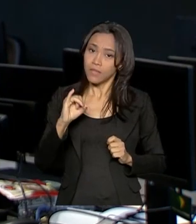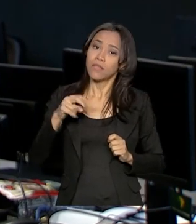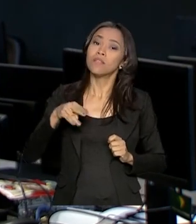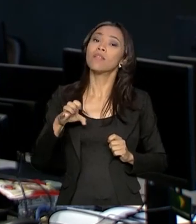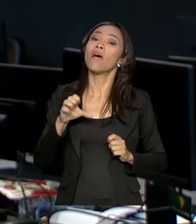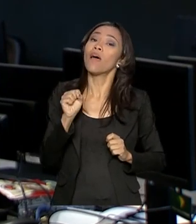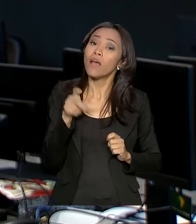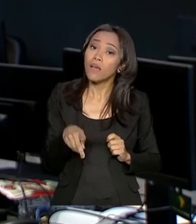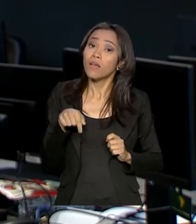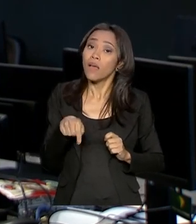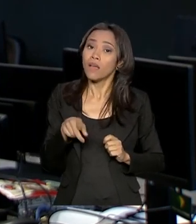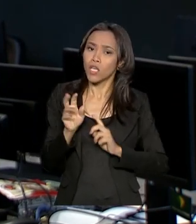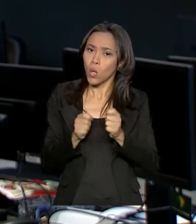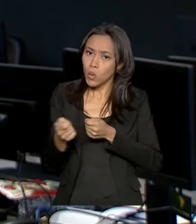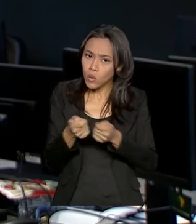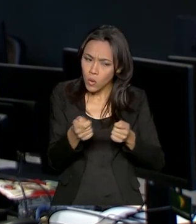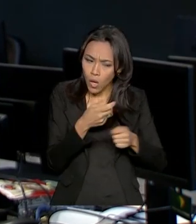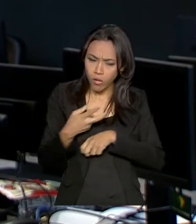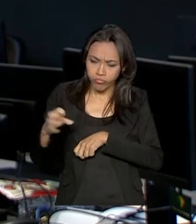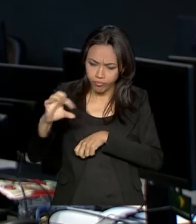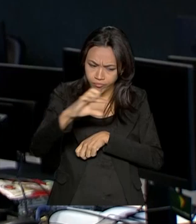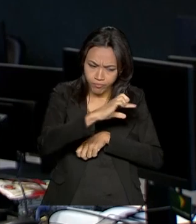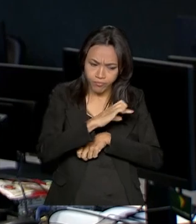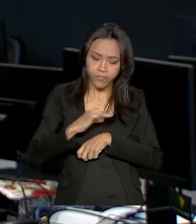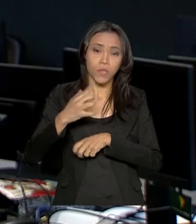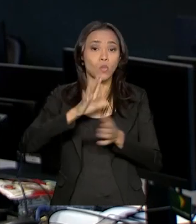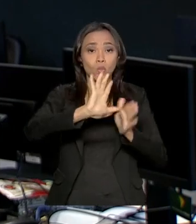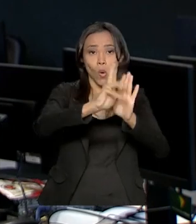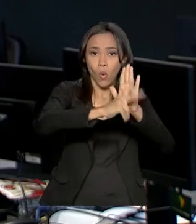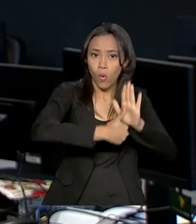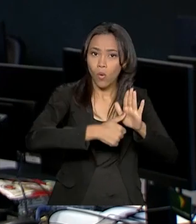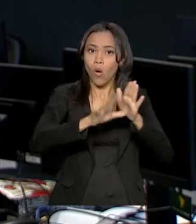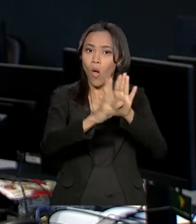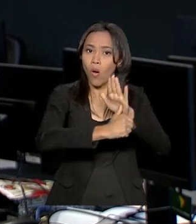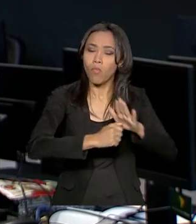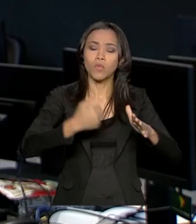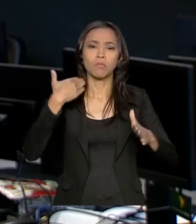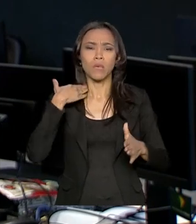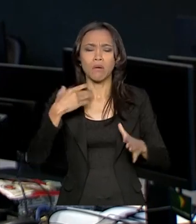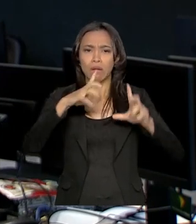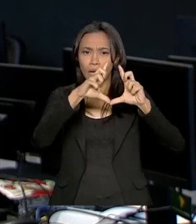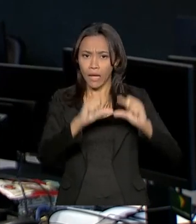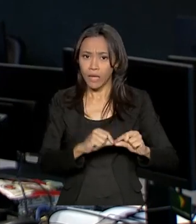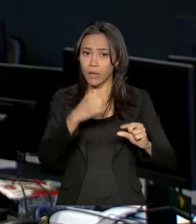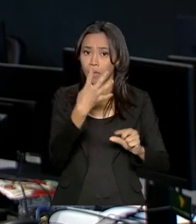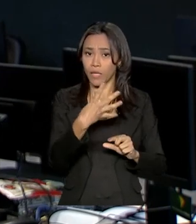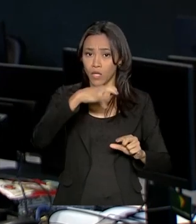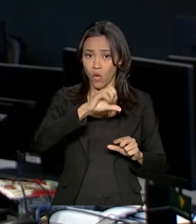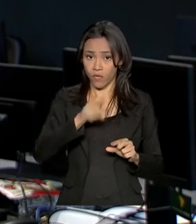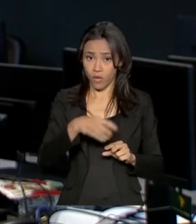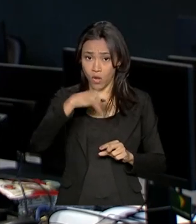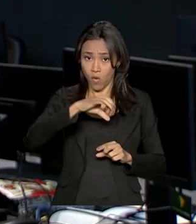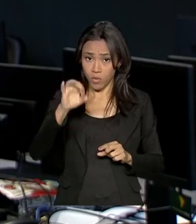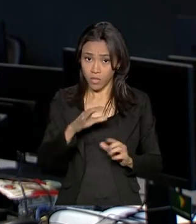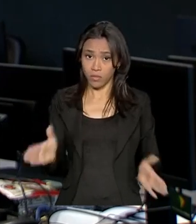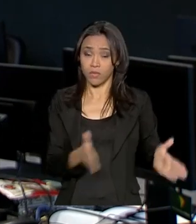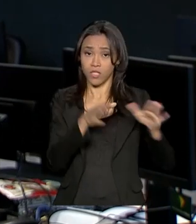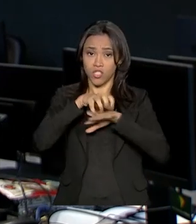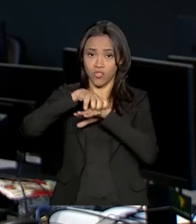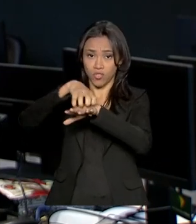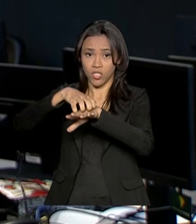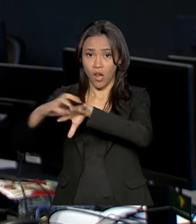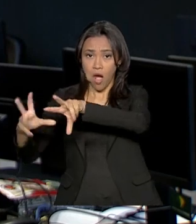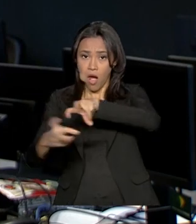passado, os roubos à instituição financeira, os bancos, caíram 40,9%. Roubo de carga, 25